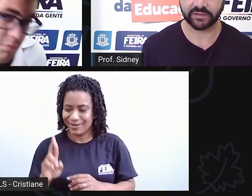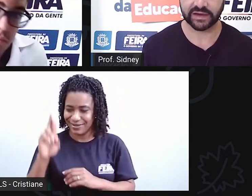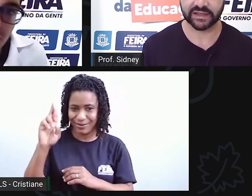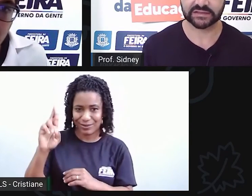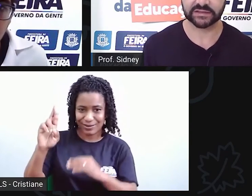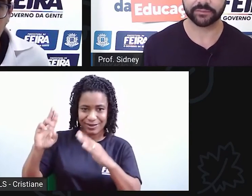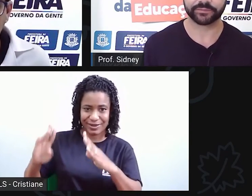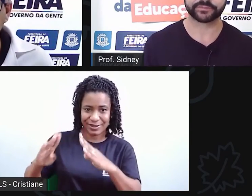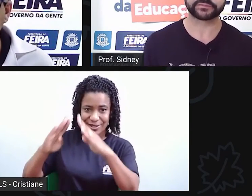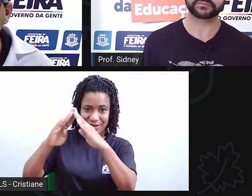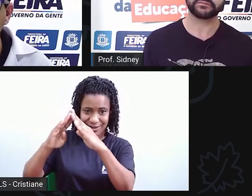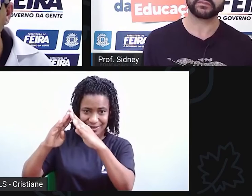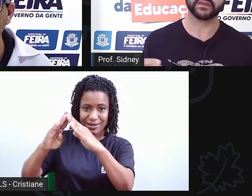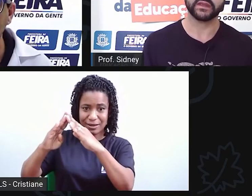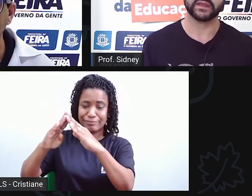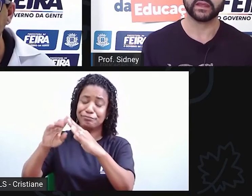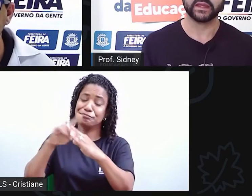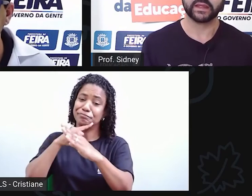falece,